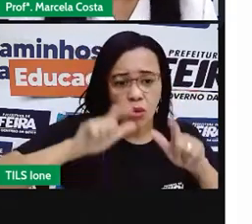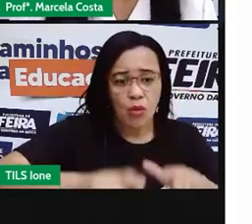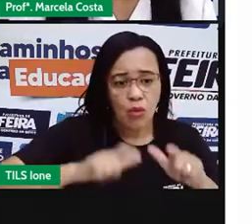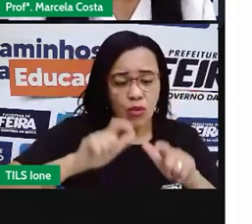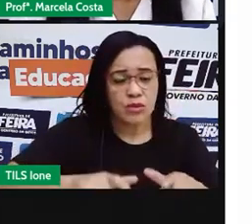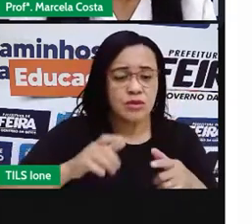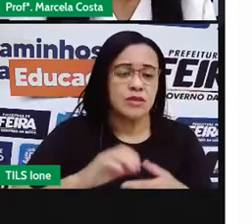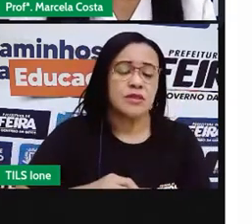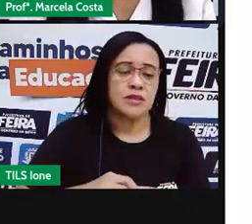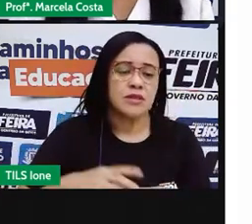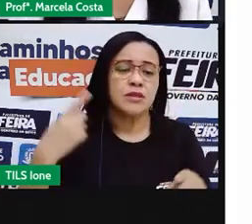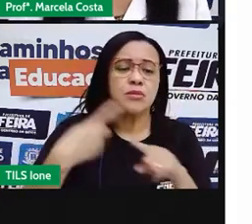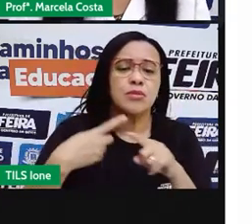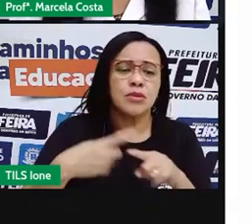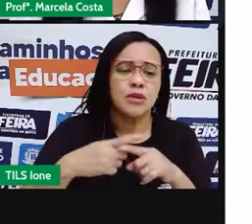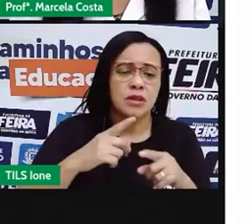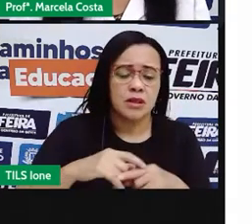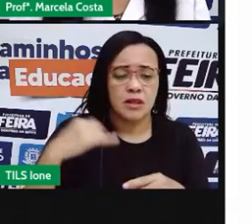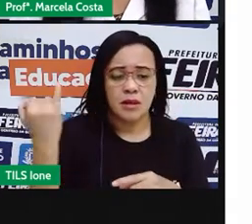para te proteger também.